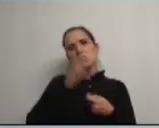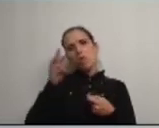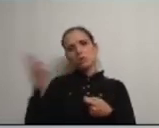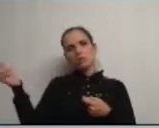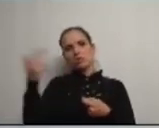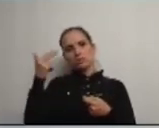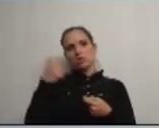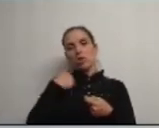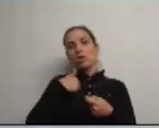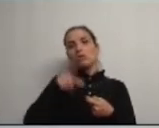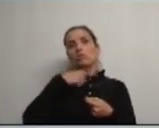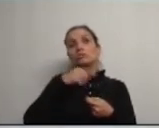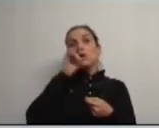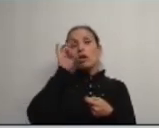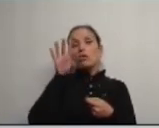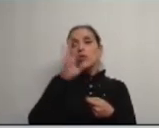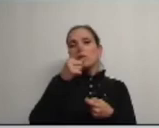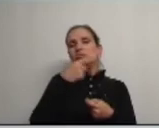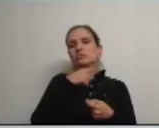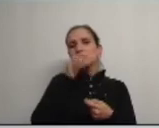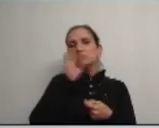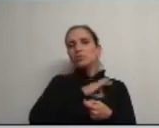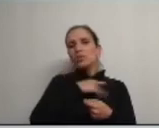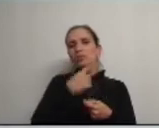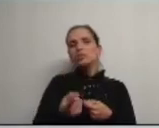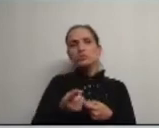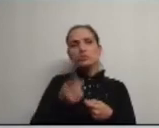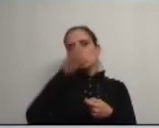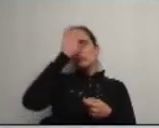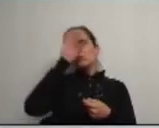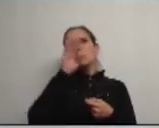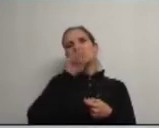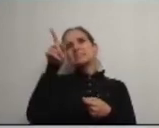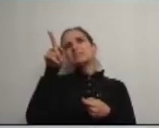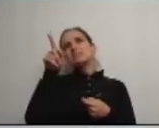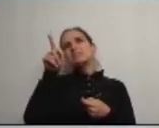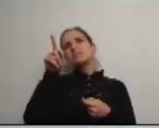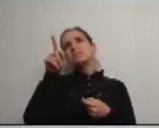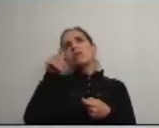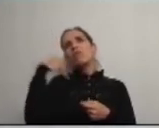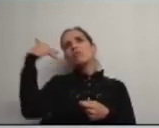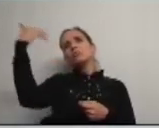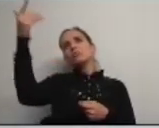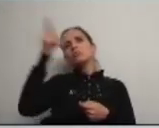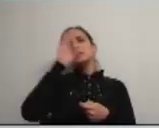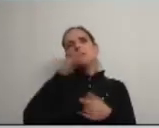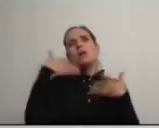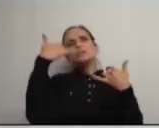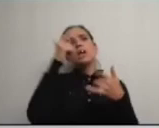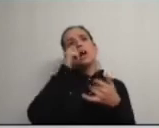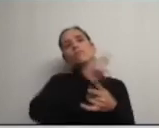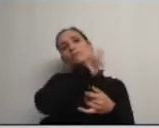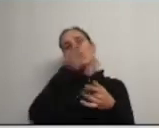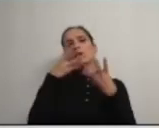nós somos é quando o Sr. diz que não sabe se aquilo é sustentável ou não quem vier que resolva o